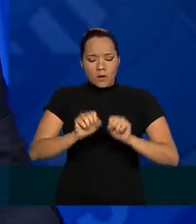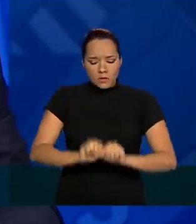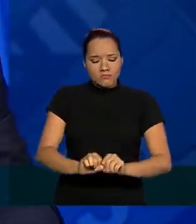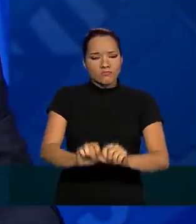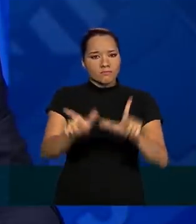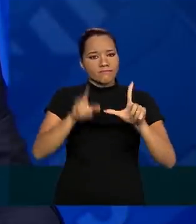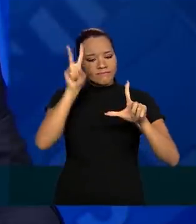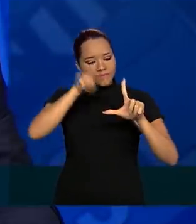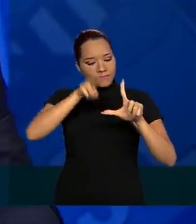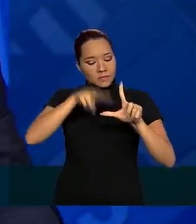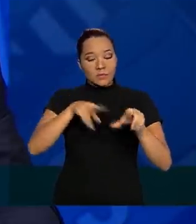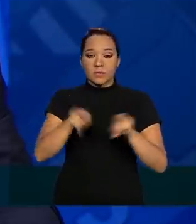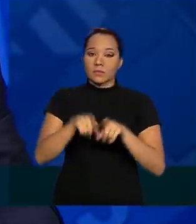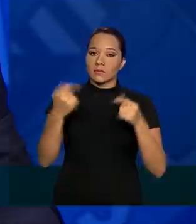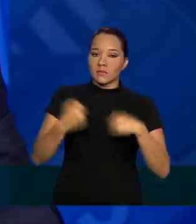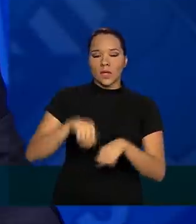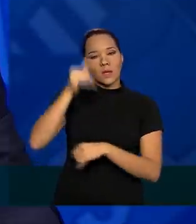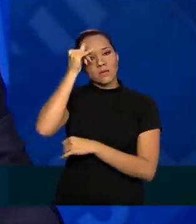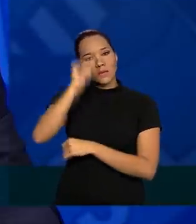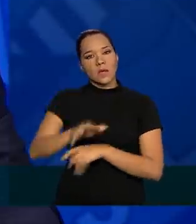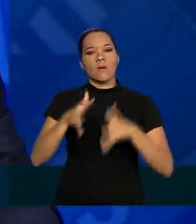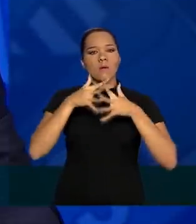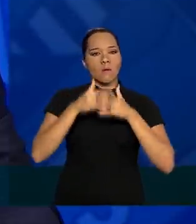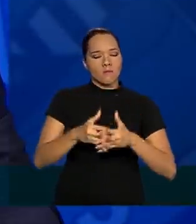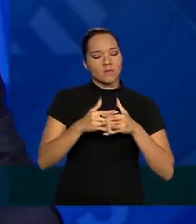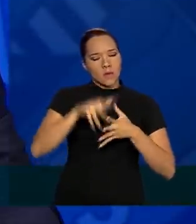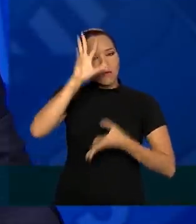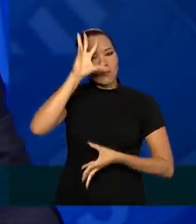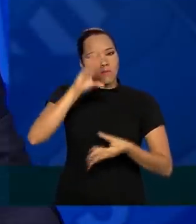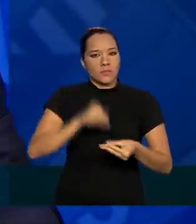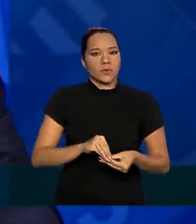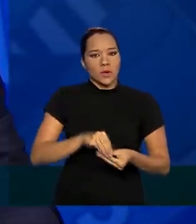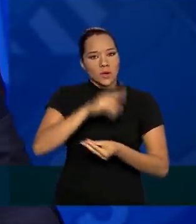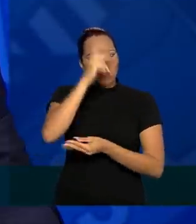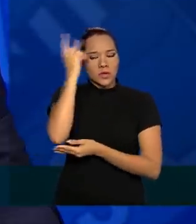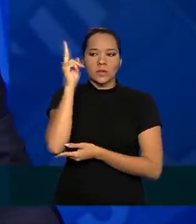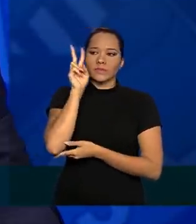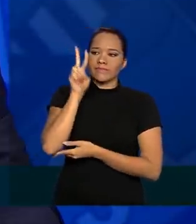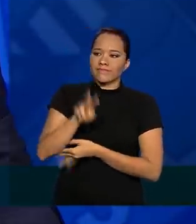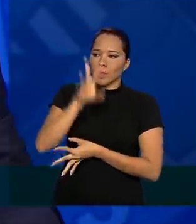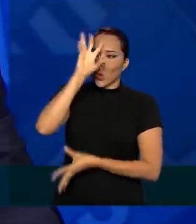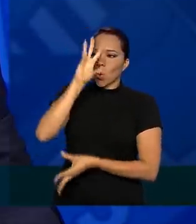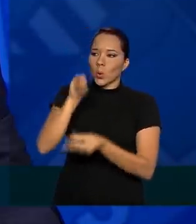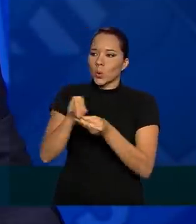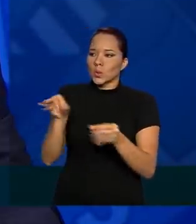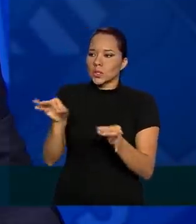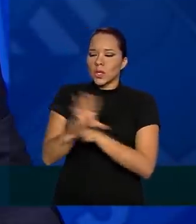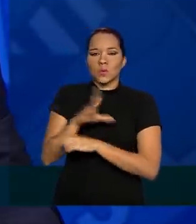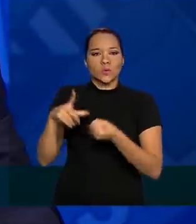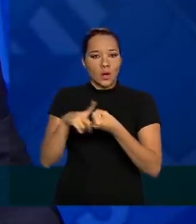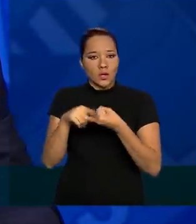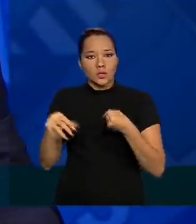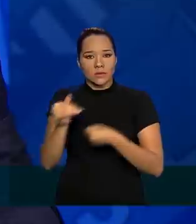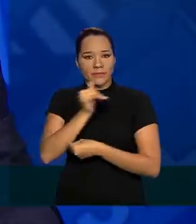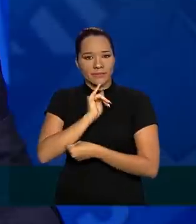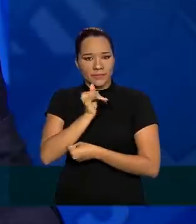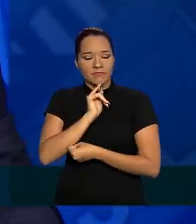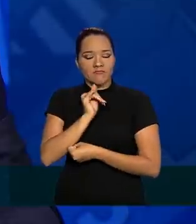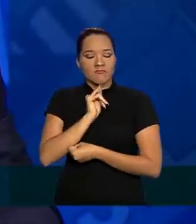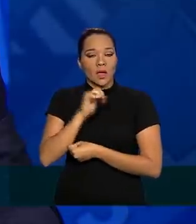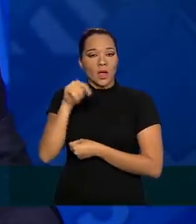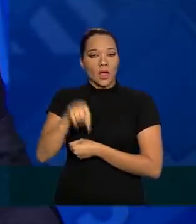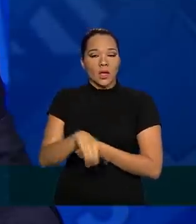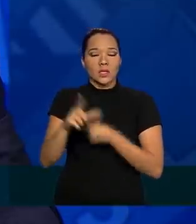é preciso também evitar algumas confusões de conclusões. Pessoas veem uma conclusão de um artigo, por exemplo, que é